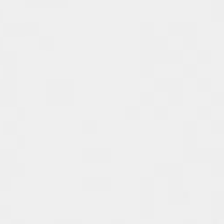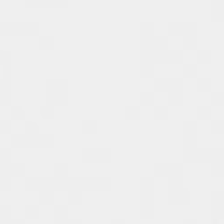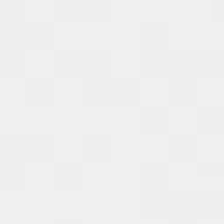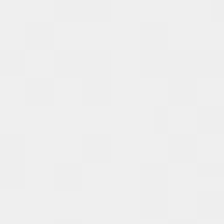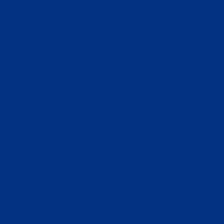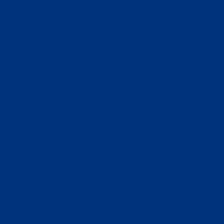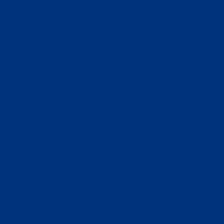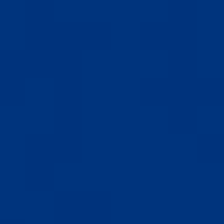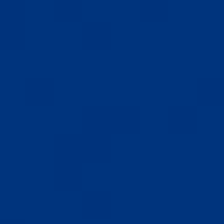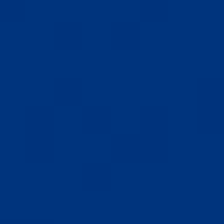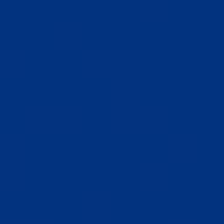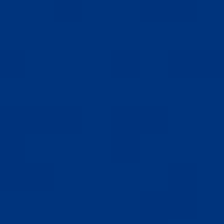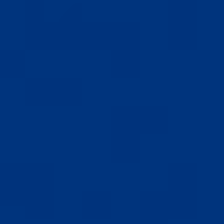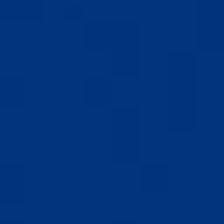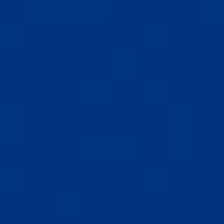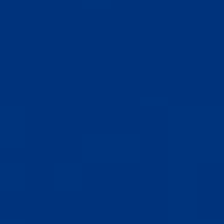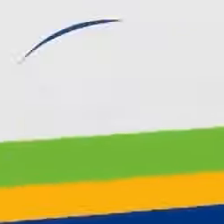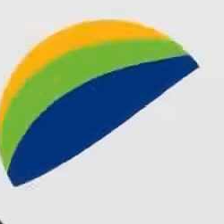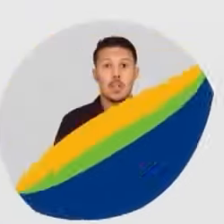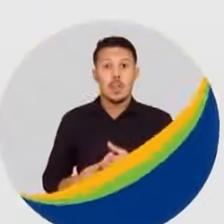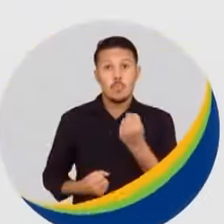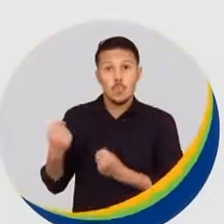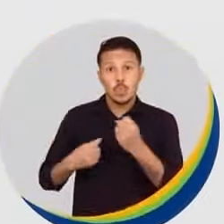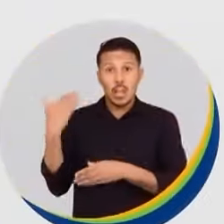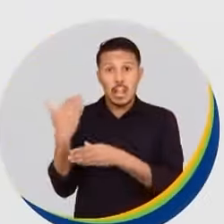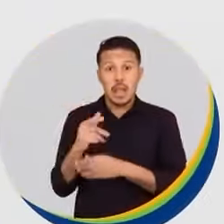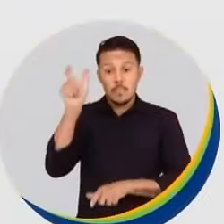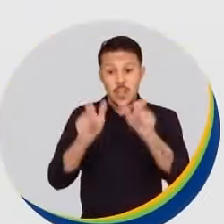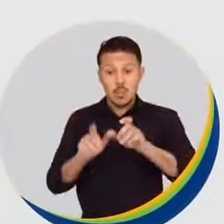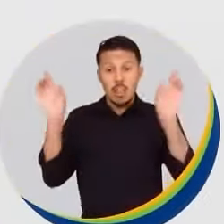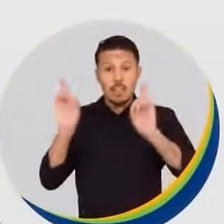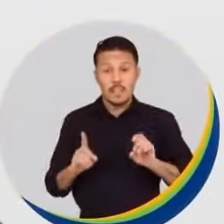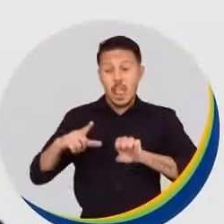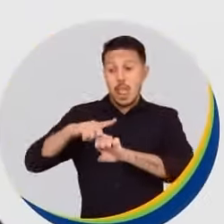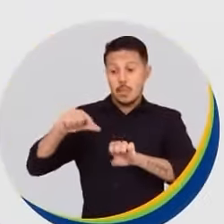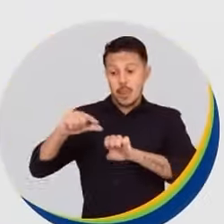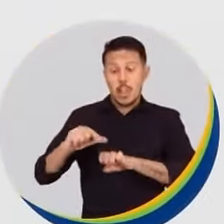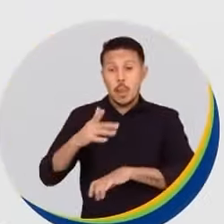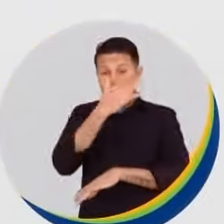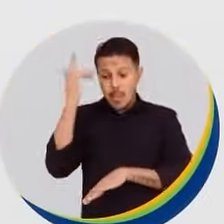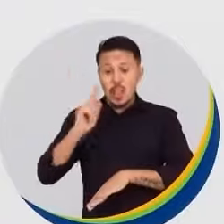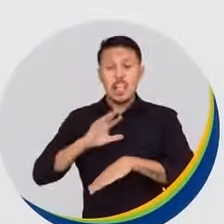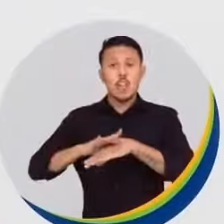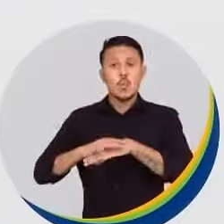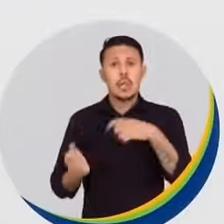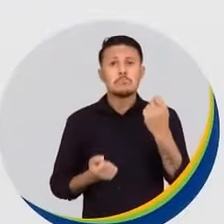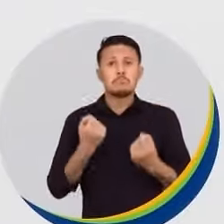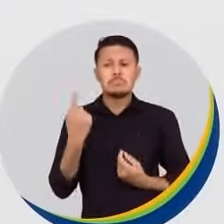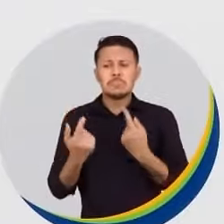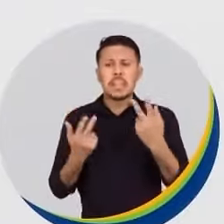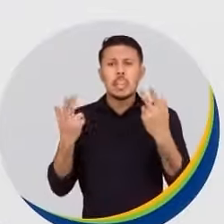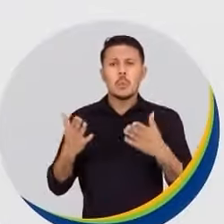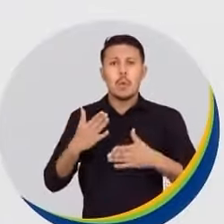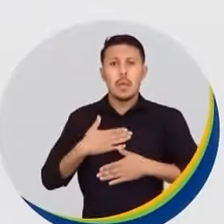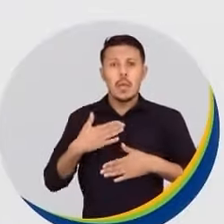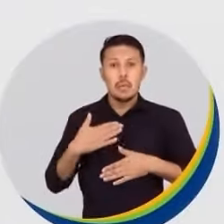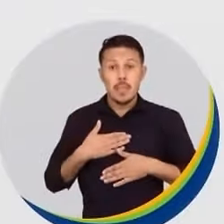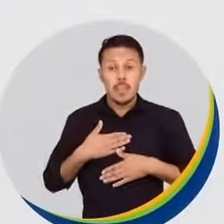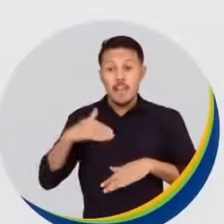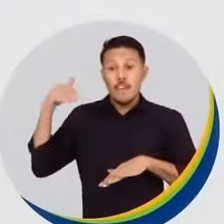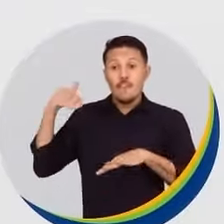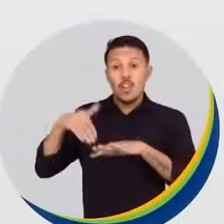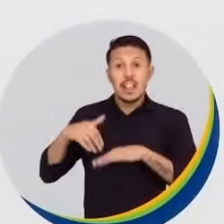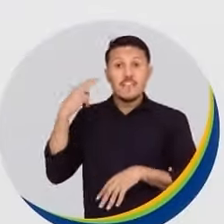55. PSD 55. Taxistas, pessoas com deficiência, empreendedores e pessoas com doenças raras como eu, para